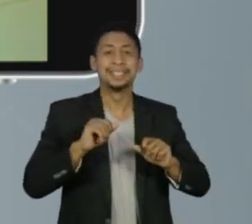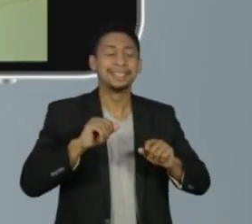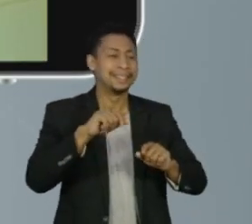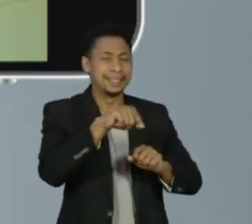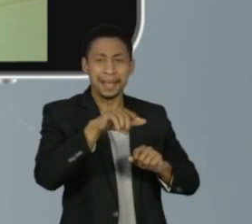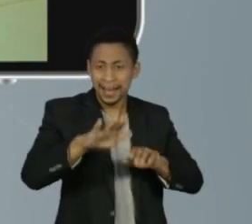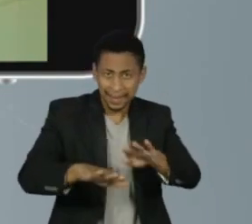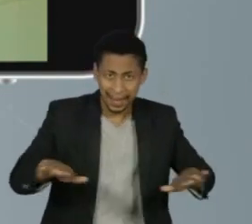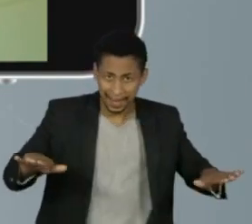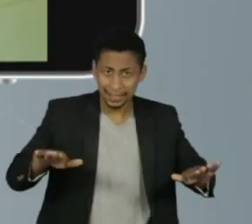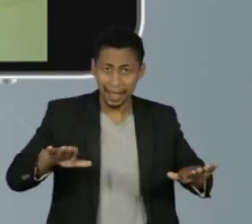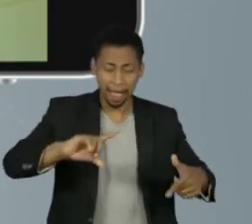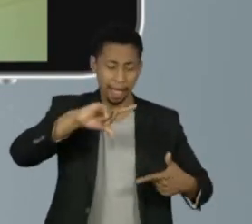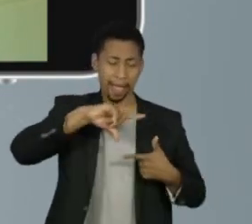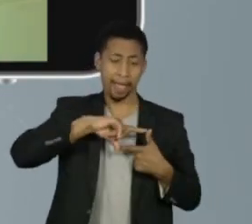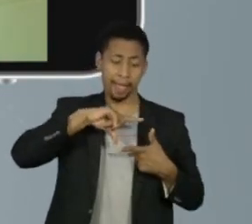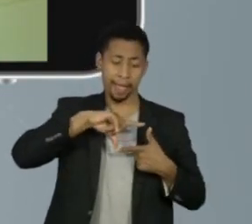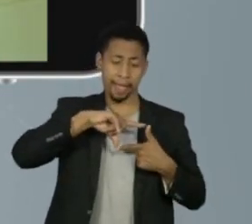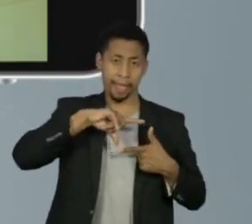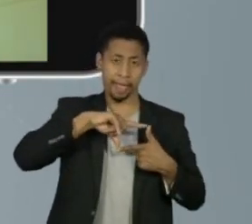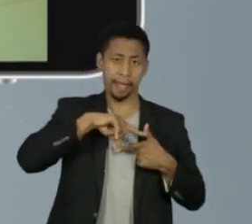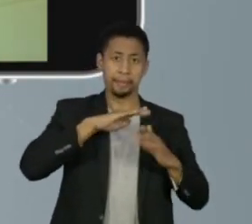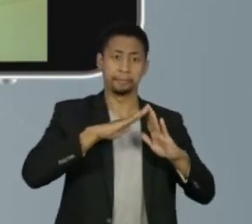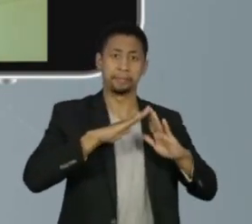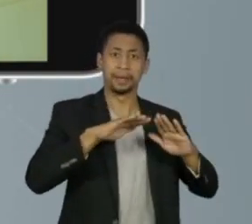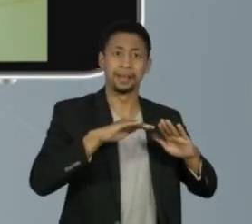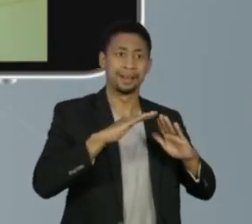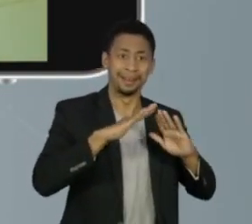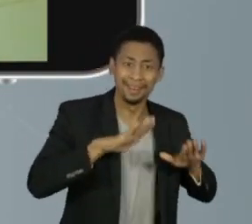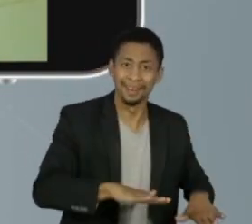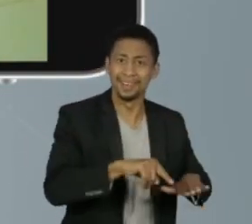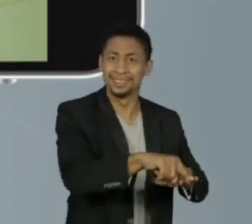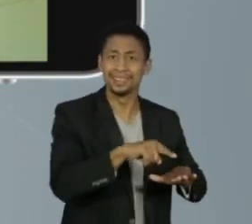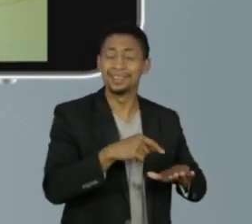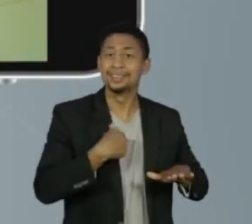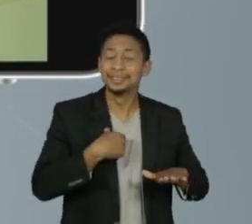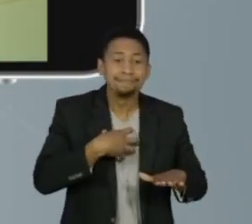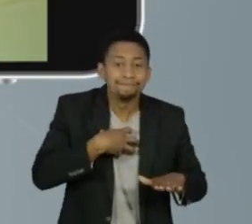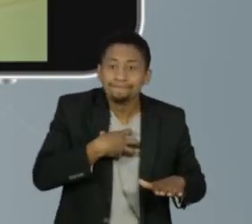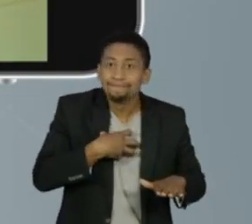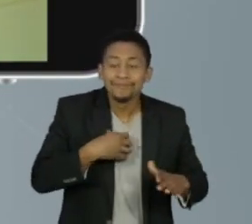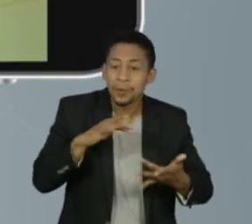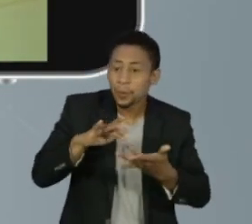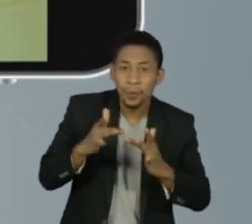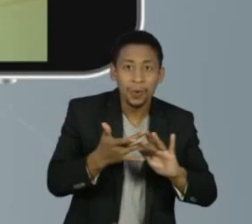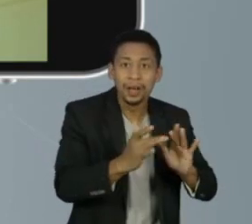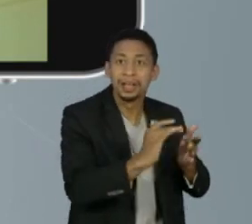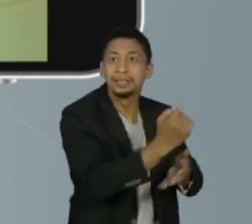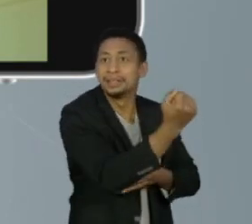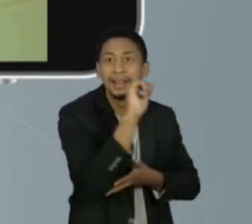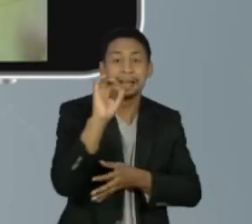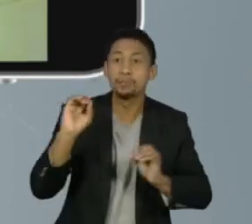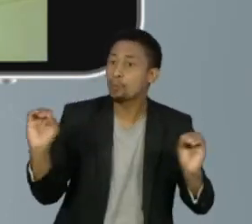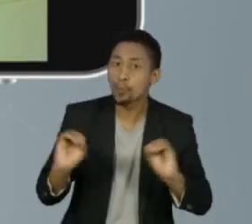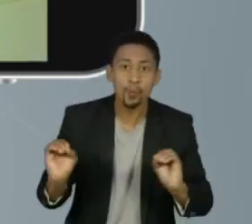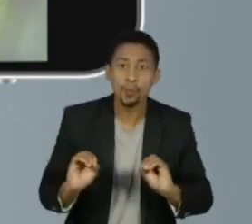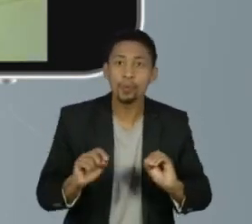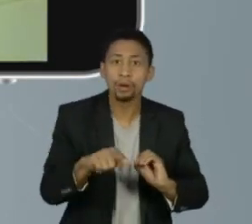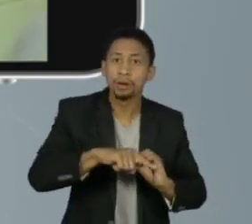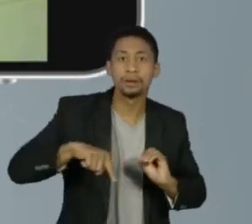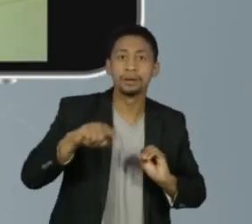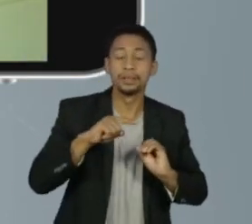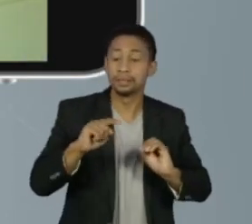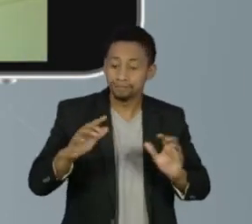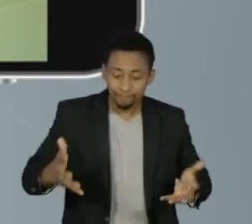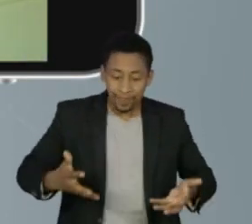ela não tem do meio ambiente informações de produz